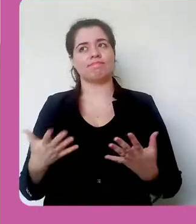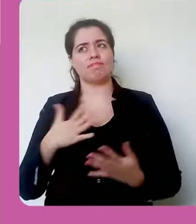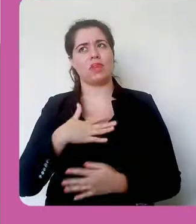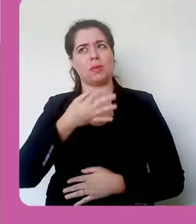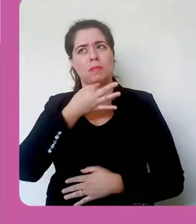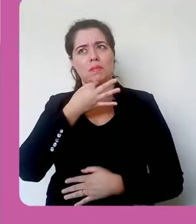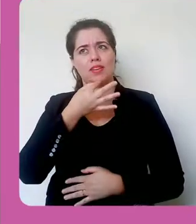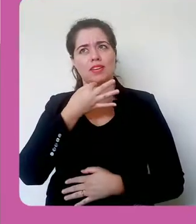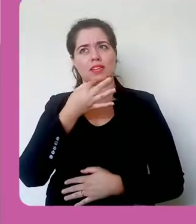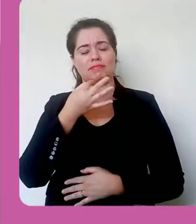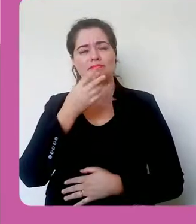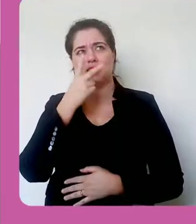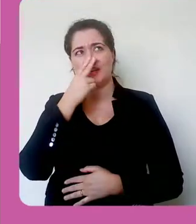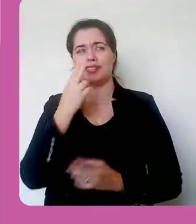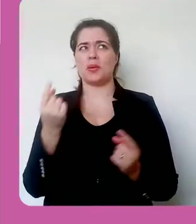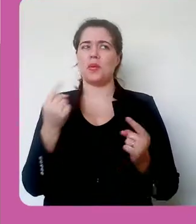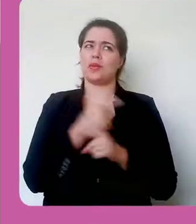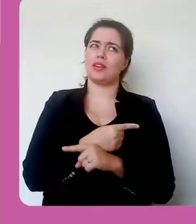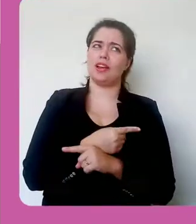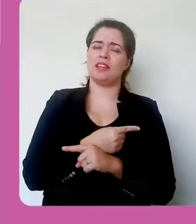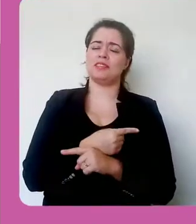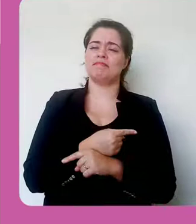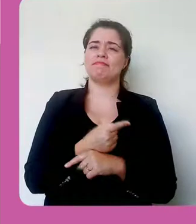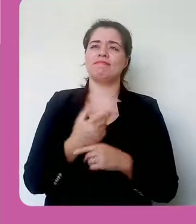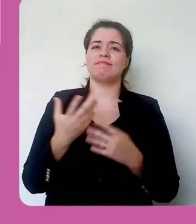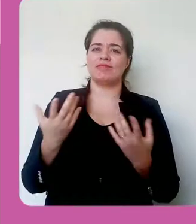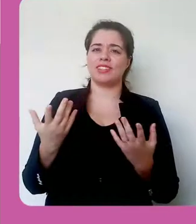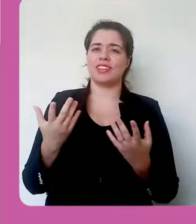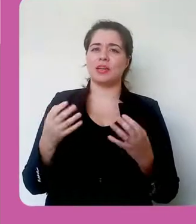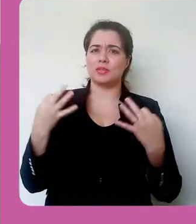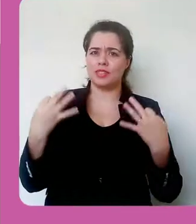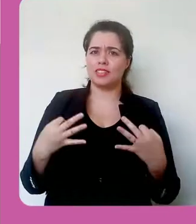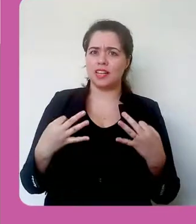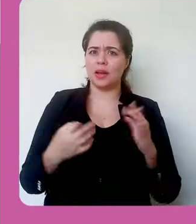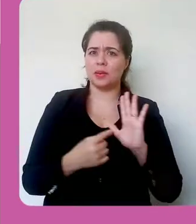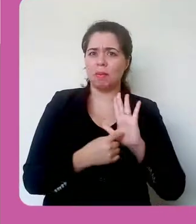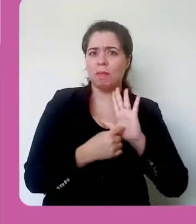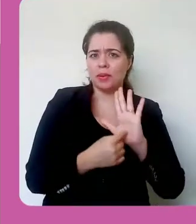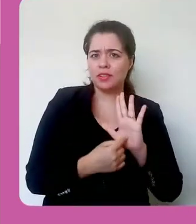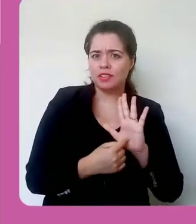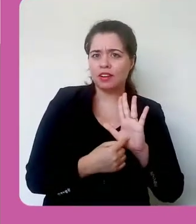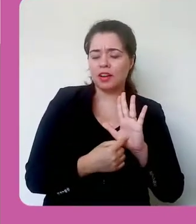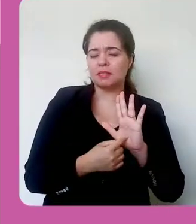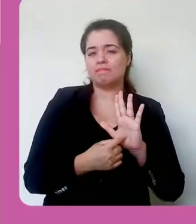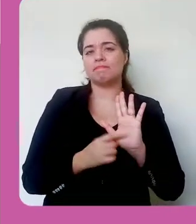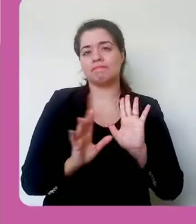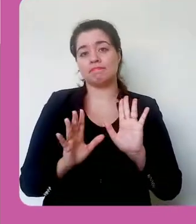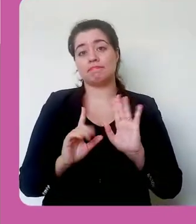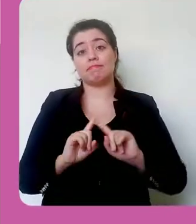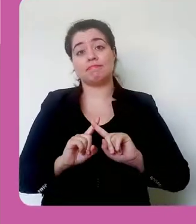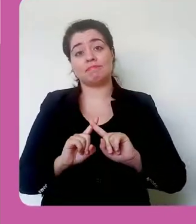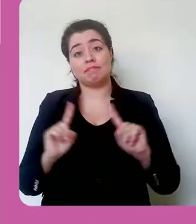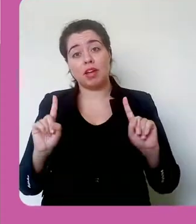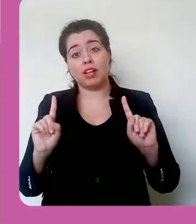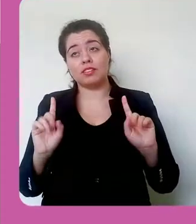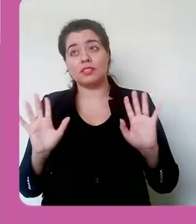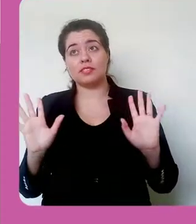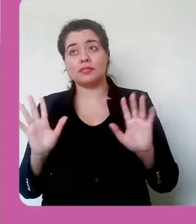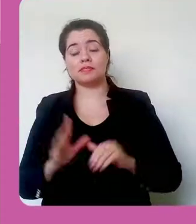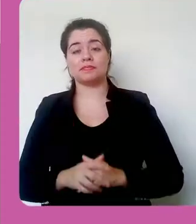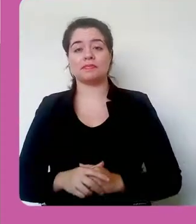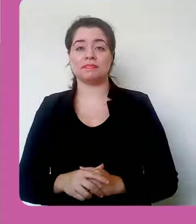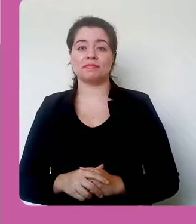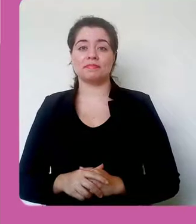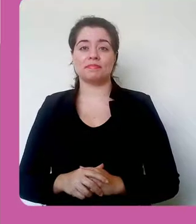os títulos dos capítulos. Mas, depois, eu volto aqui e marco essa opção para